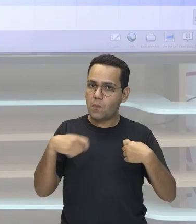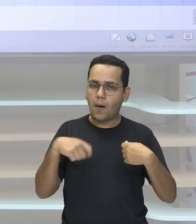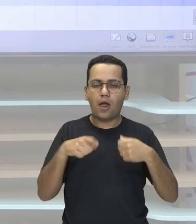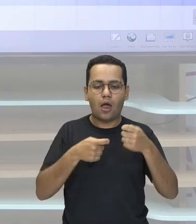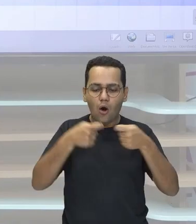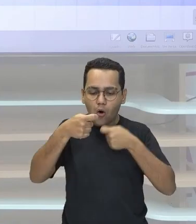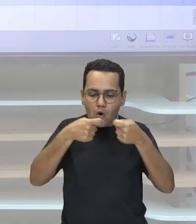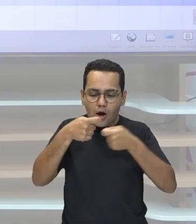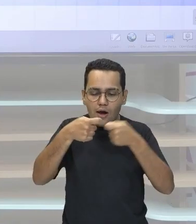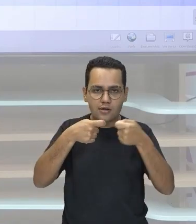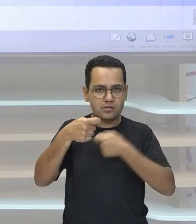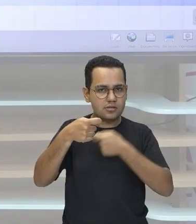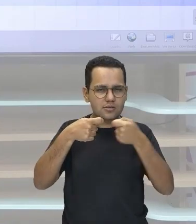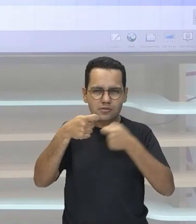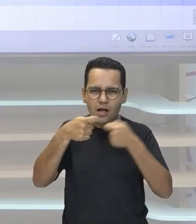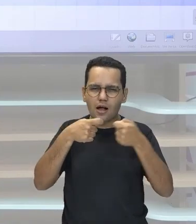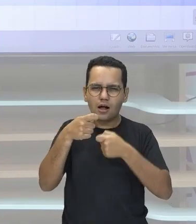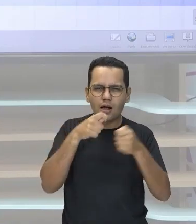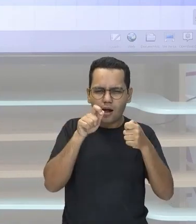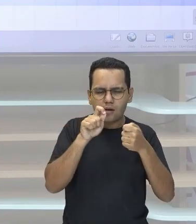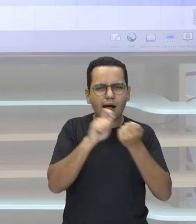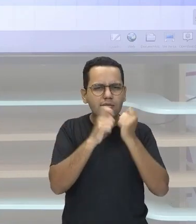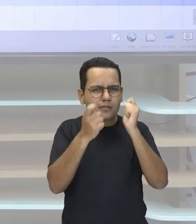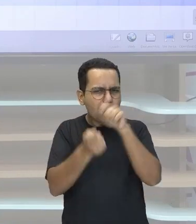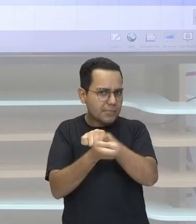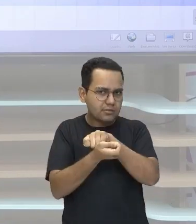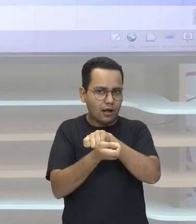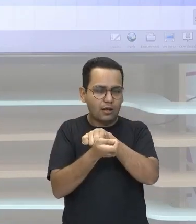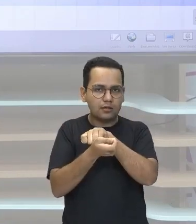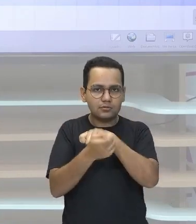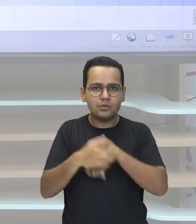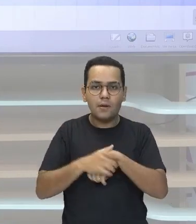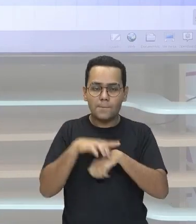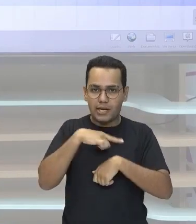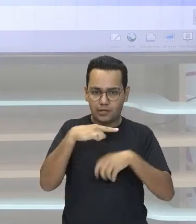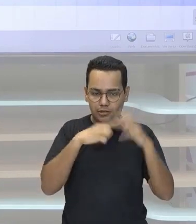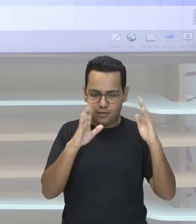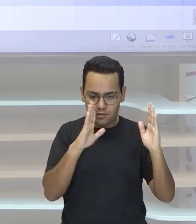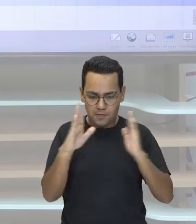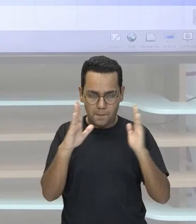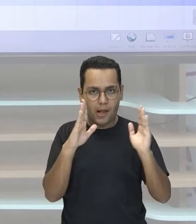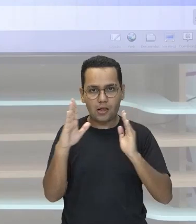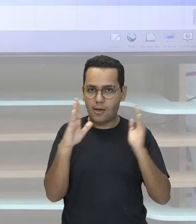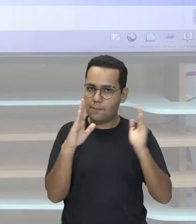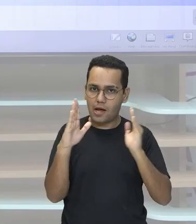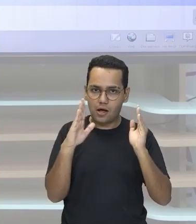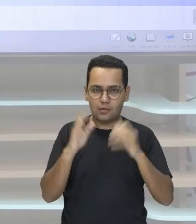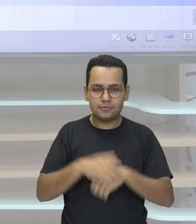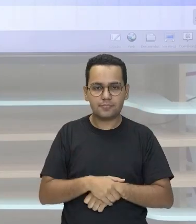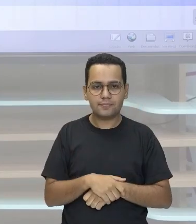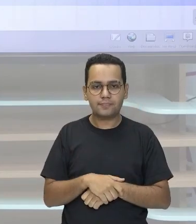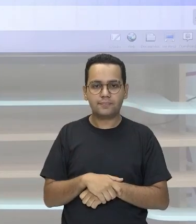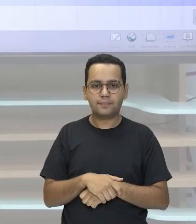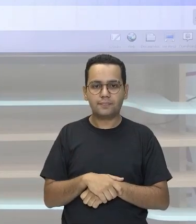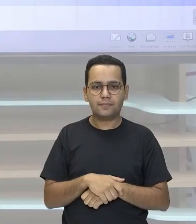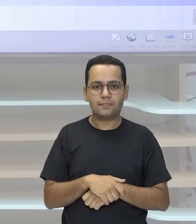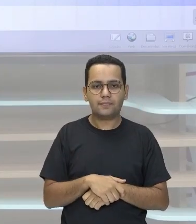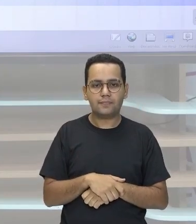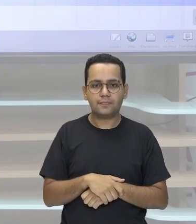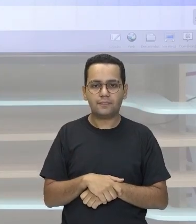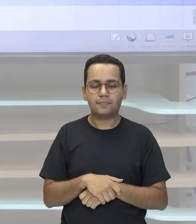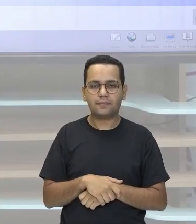Eu chamo isso de manipular Manipula o número Ele continua com seu mesmo poder de fogo Porém escrito de forma